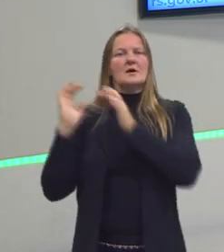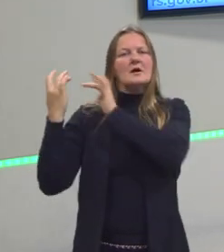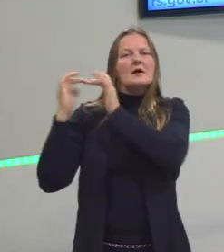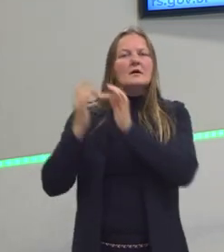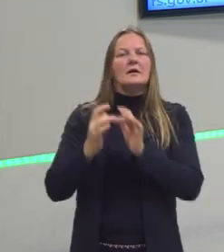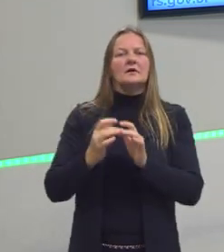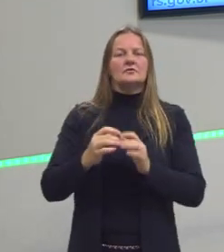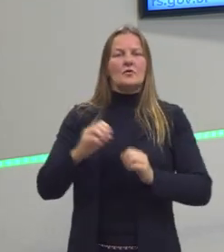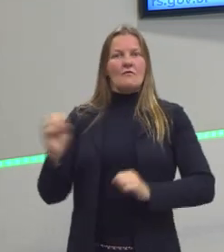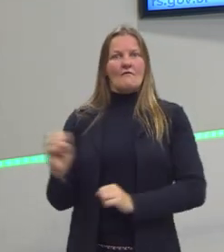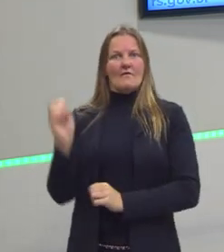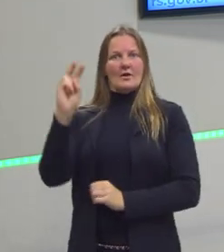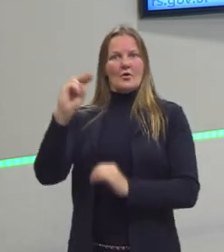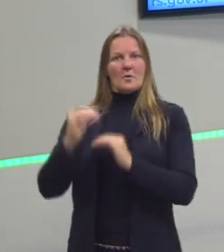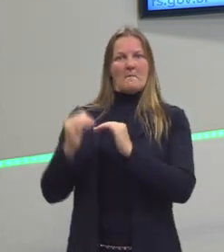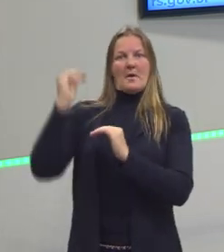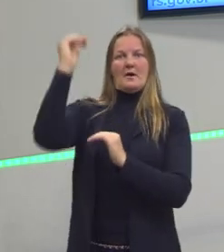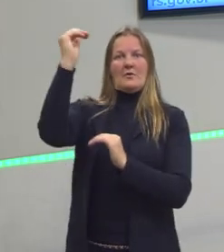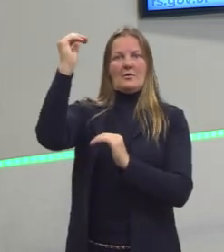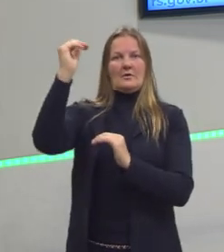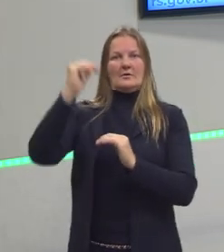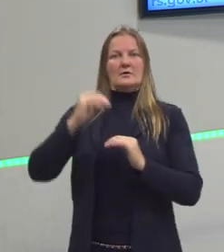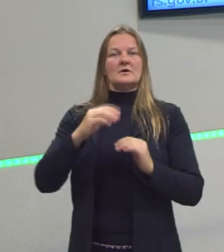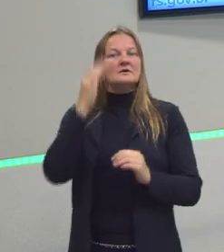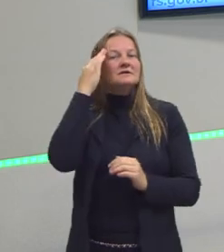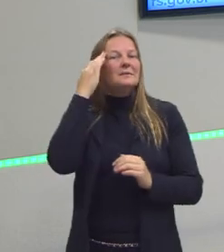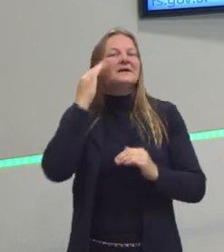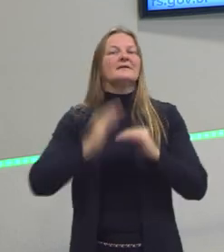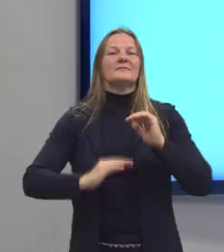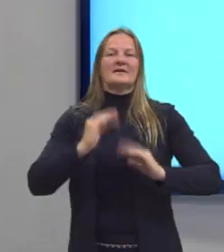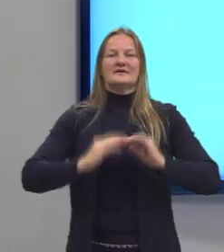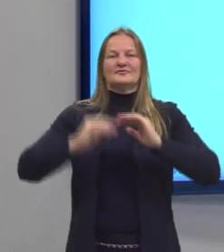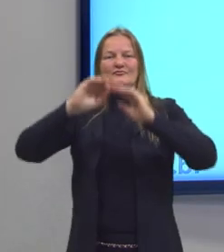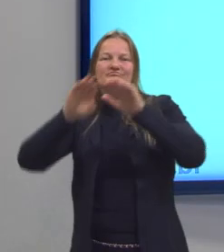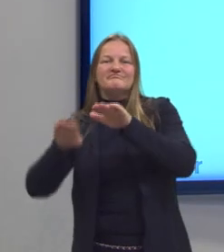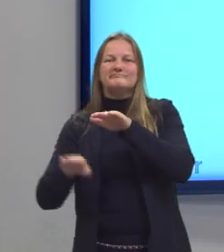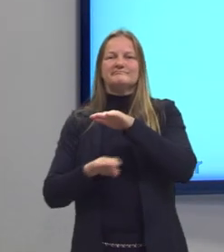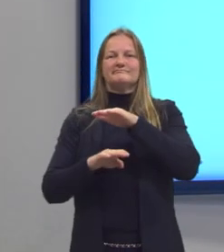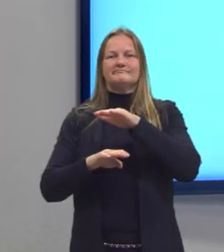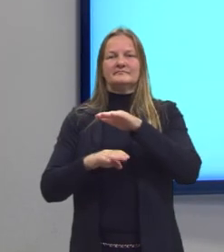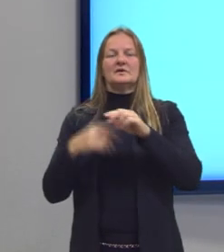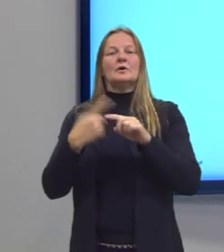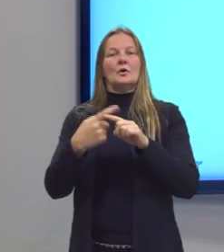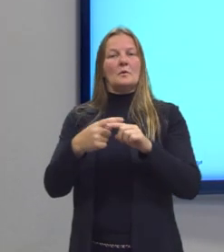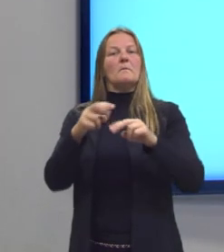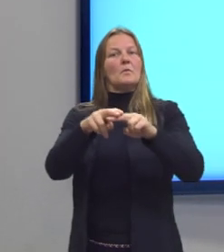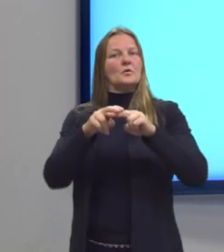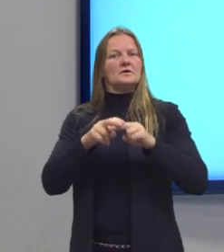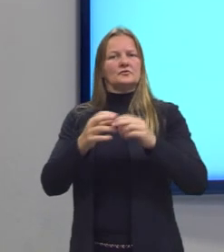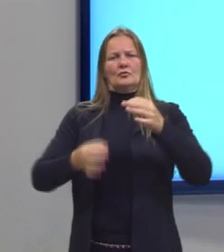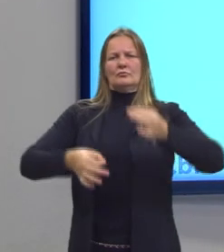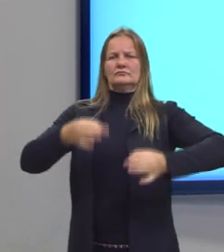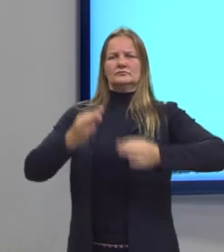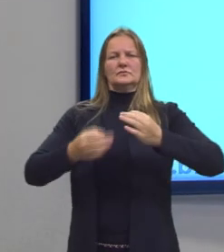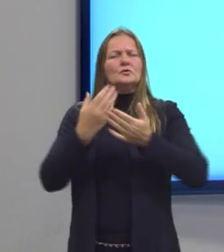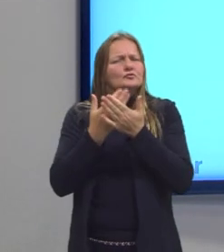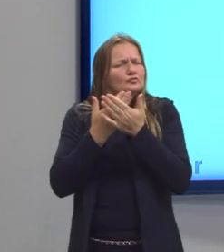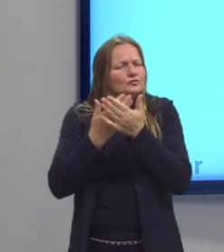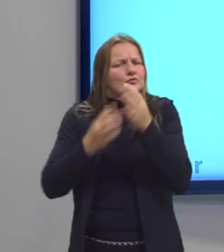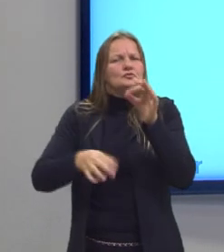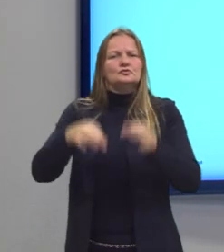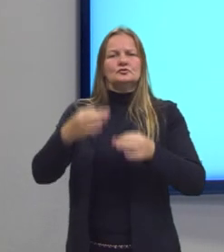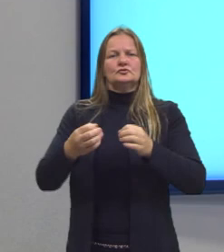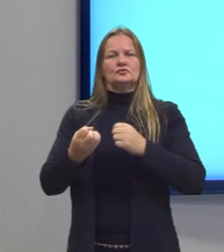ser mais valorizado do que o saber prático. E, por isso, os estudos jurídicos. Um bom